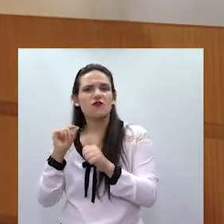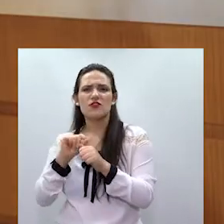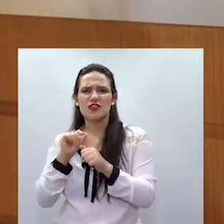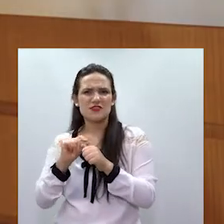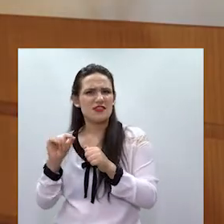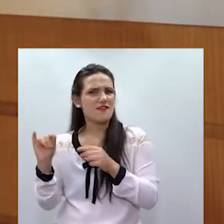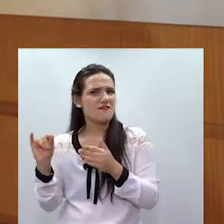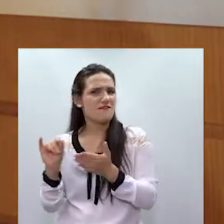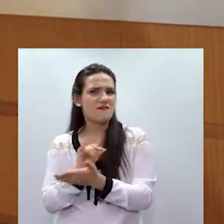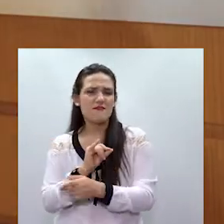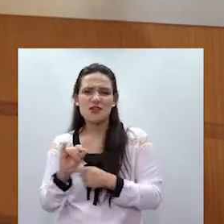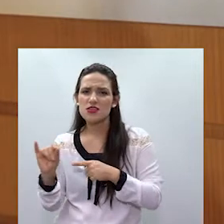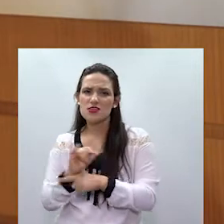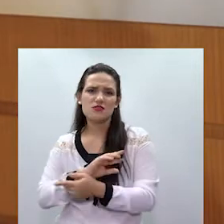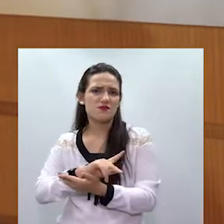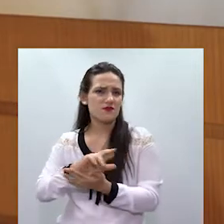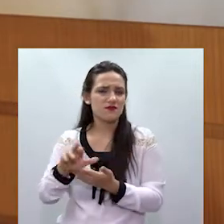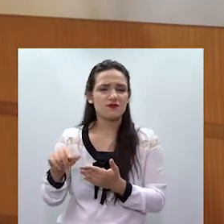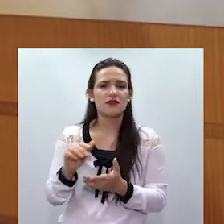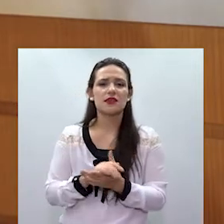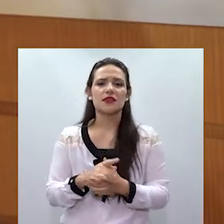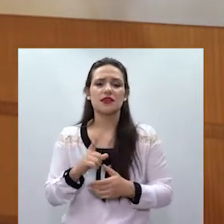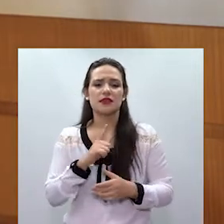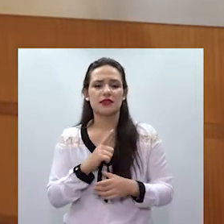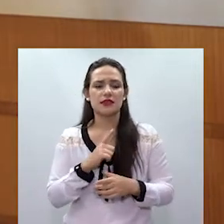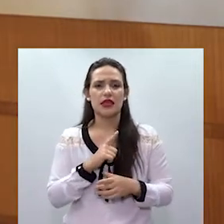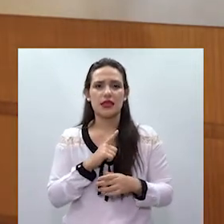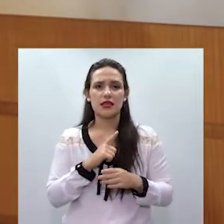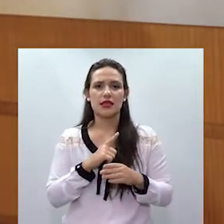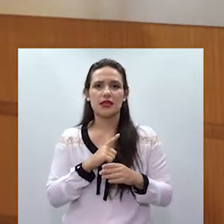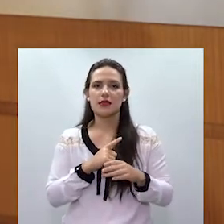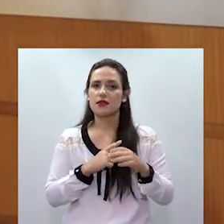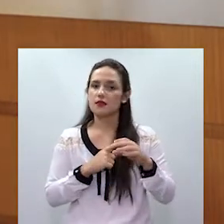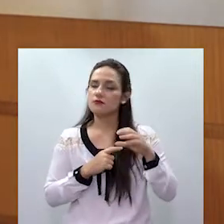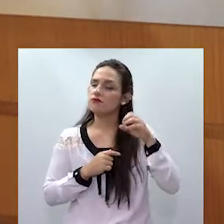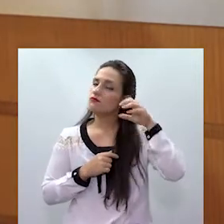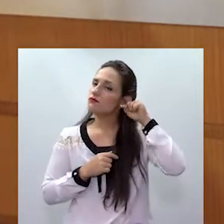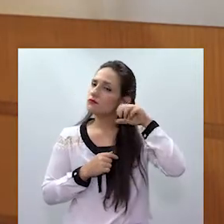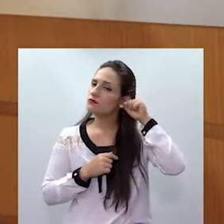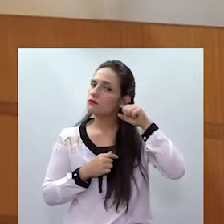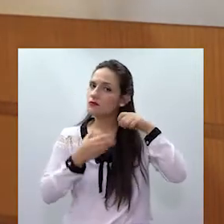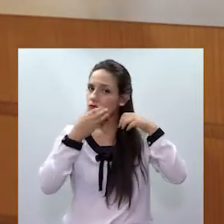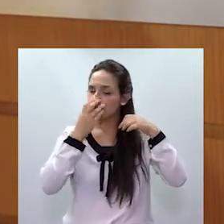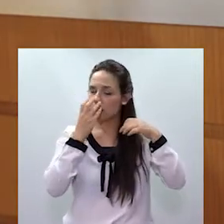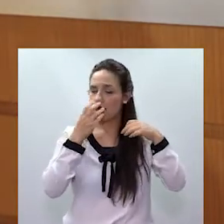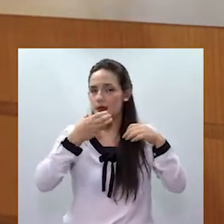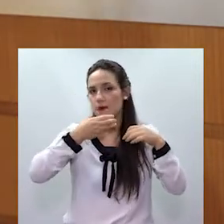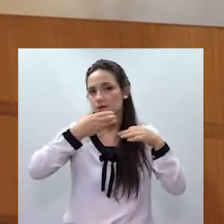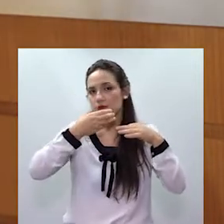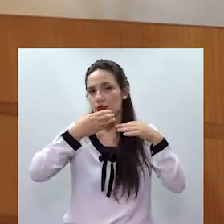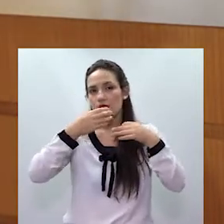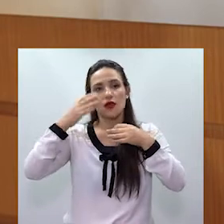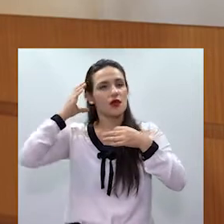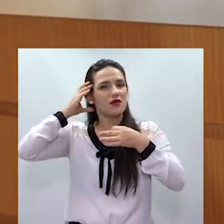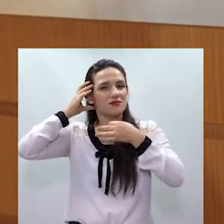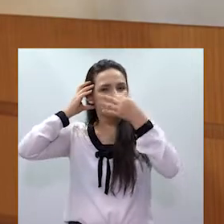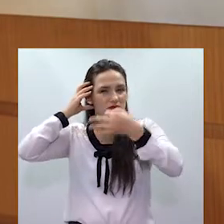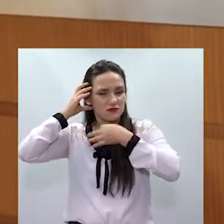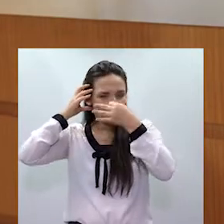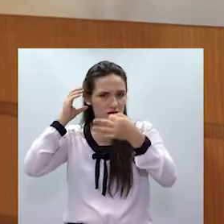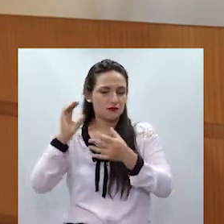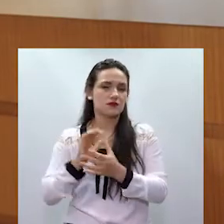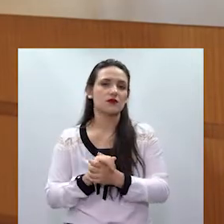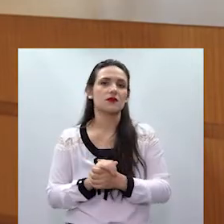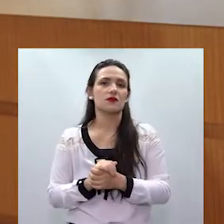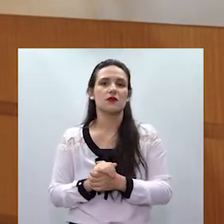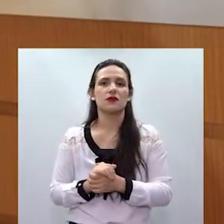iniciativas. Nós temos spots de rádio, campanha para os condomínios, campanha com o Detran, deixando